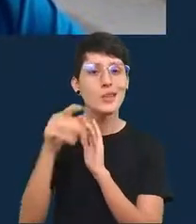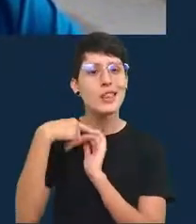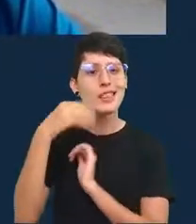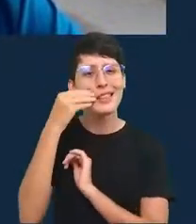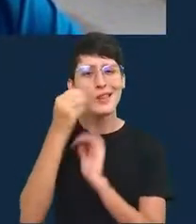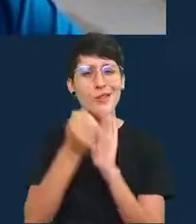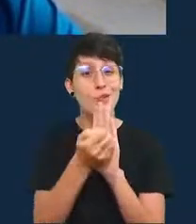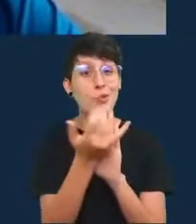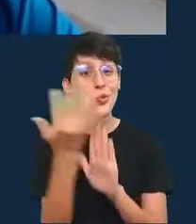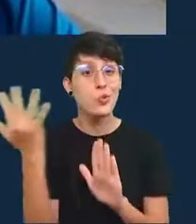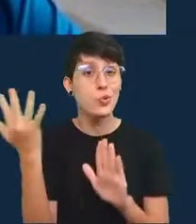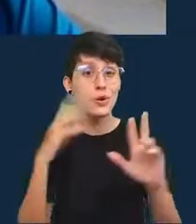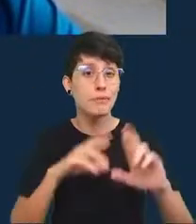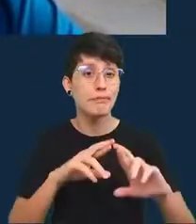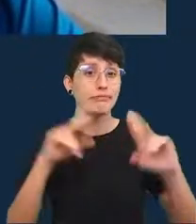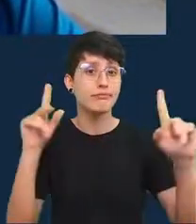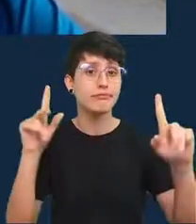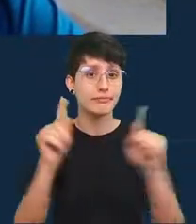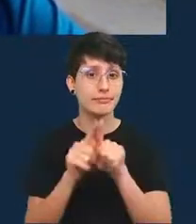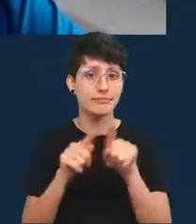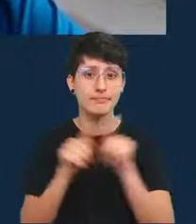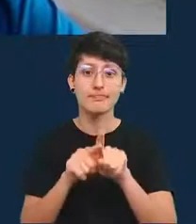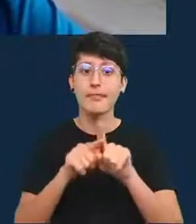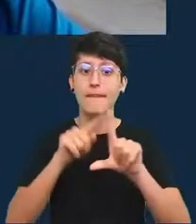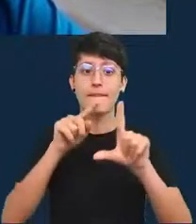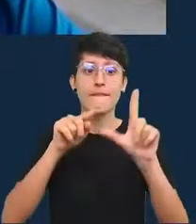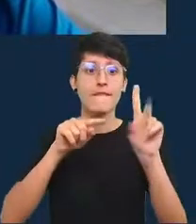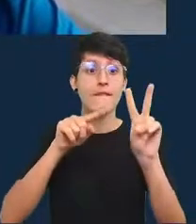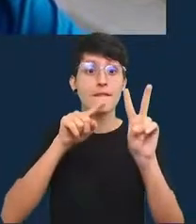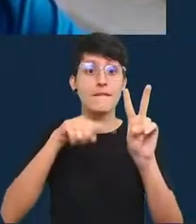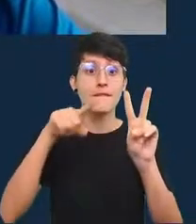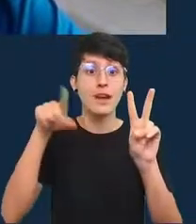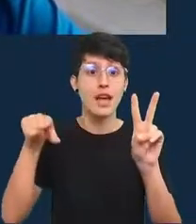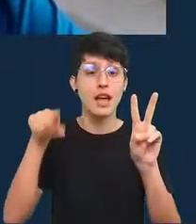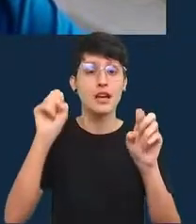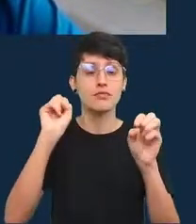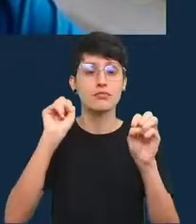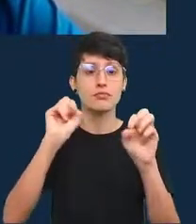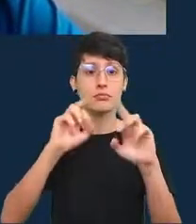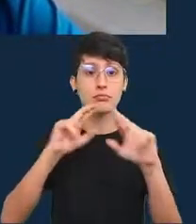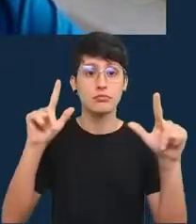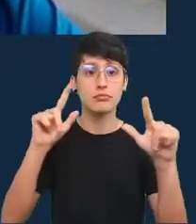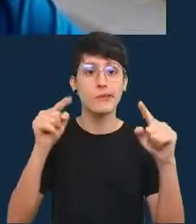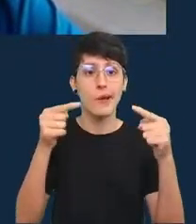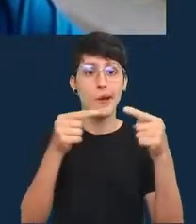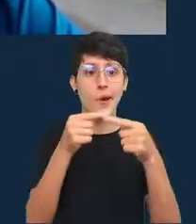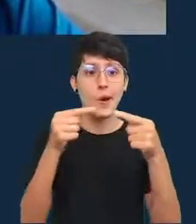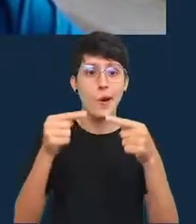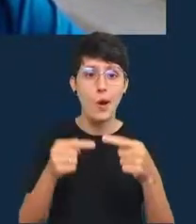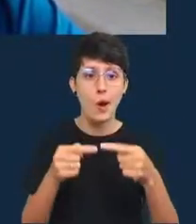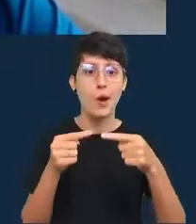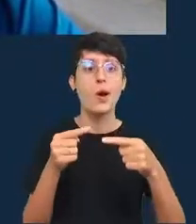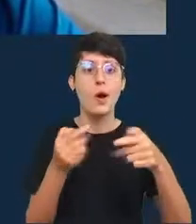abordagens diferentes variáveis diferentes combinações de interações etc